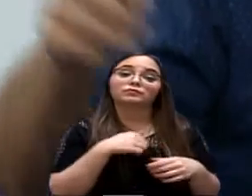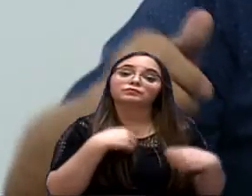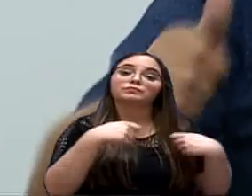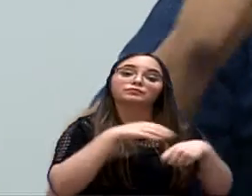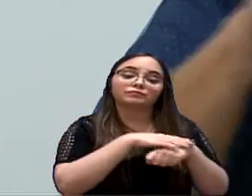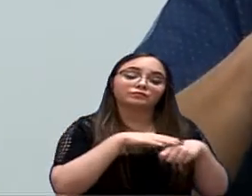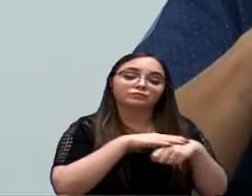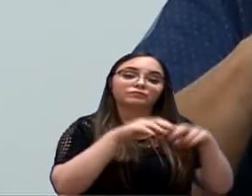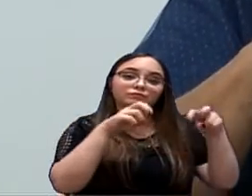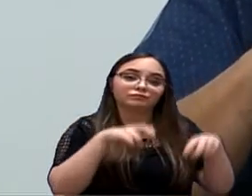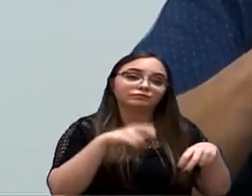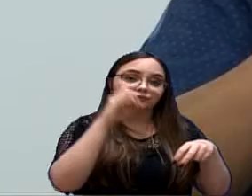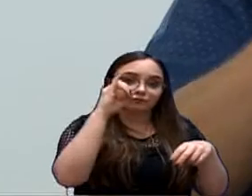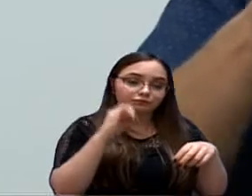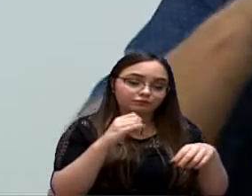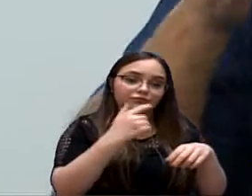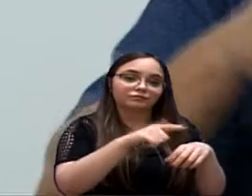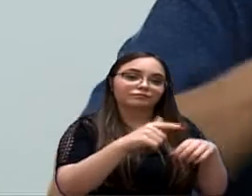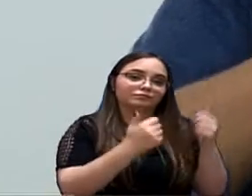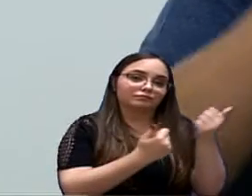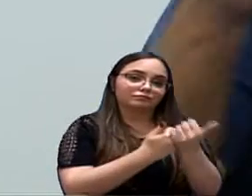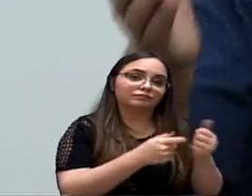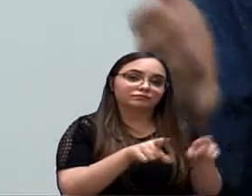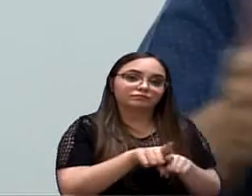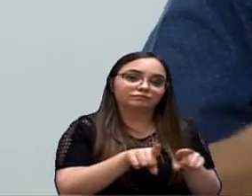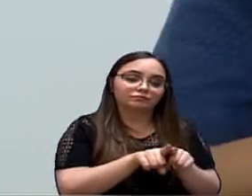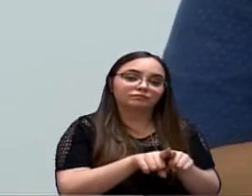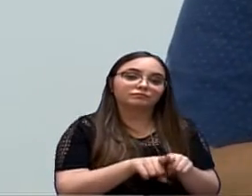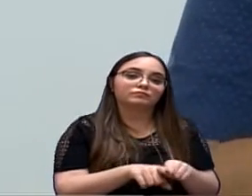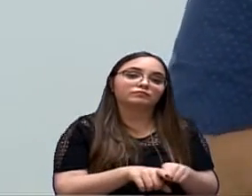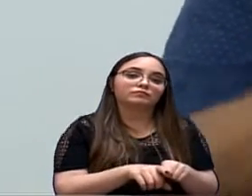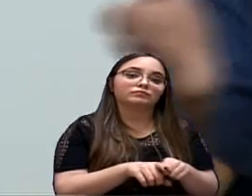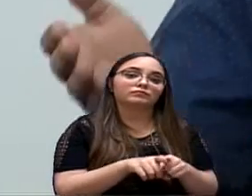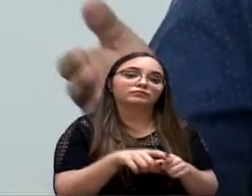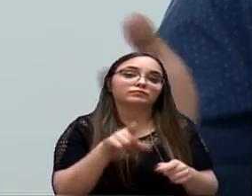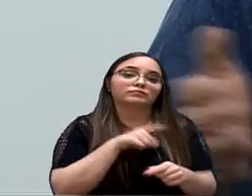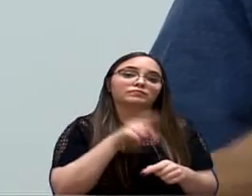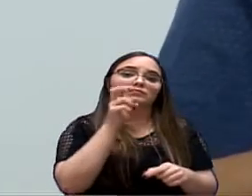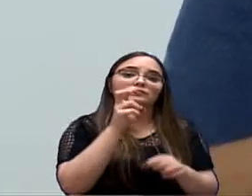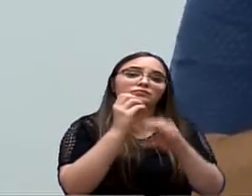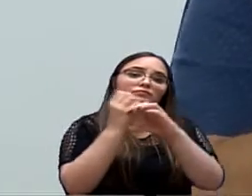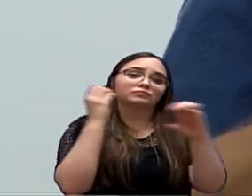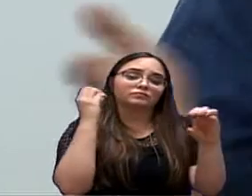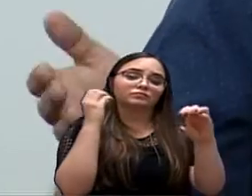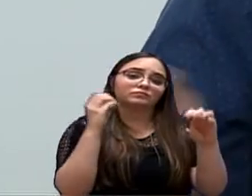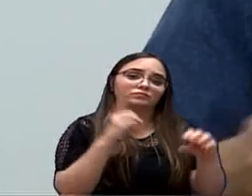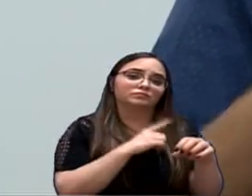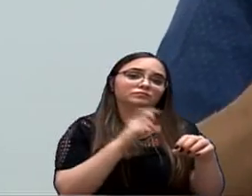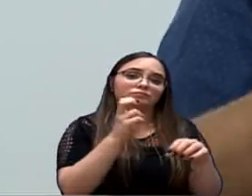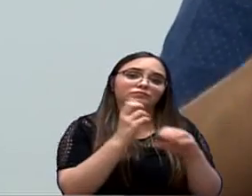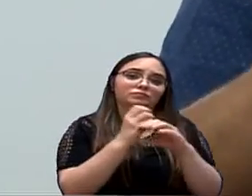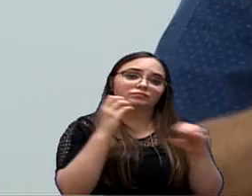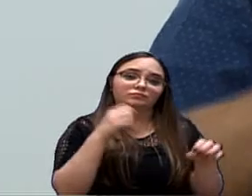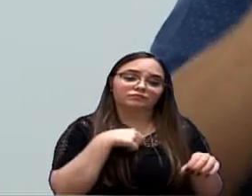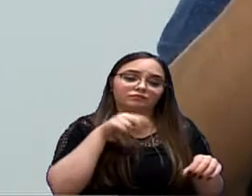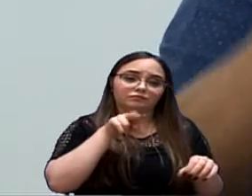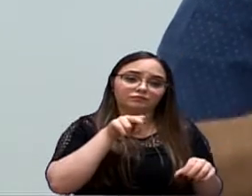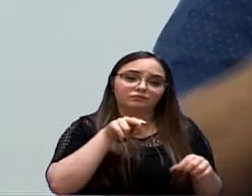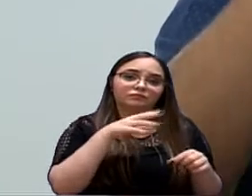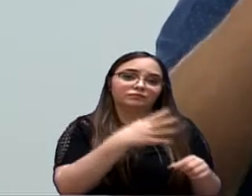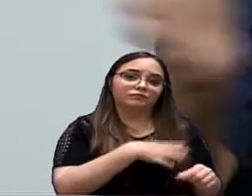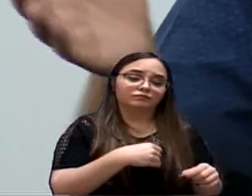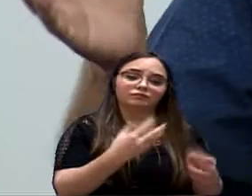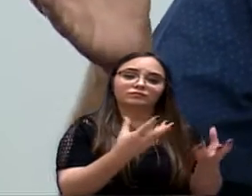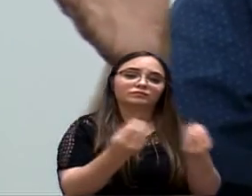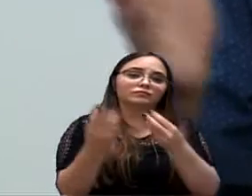Yara, junto com o engenheiro, aqui em casa. Ela falou, quem que é o engenheiro? Em casa tem cinco engenheiros. Forfar não tem cinco. Meu irmão, tem minha irmã, tem meu